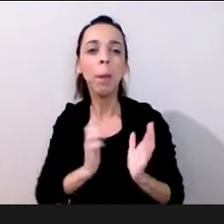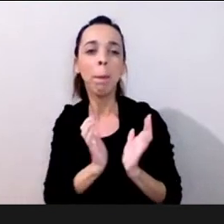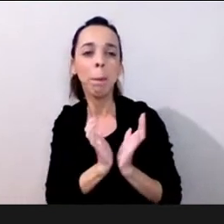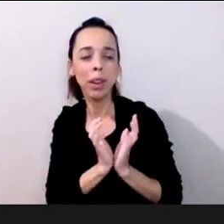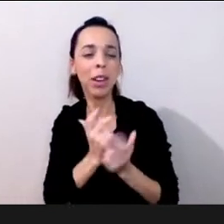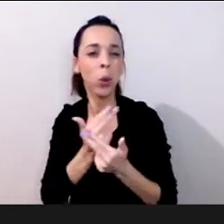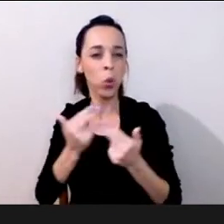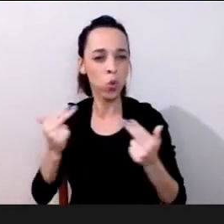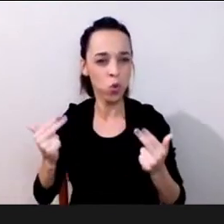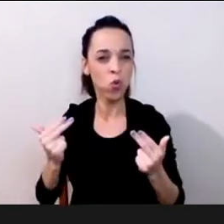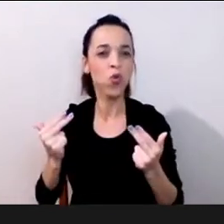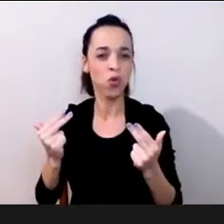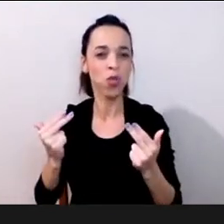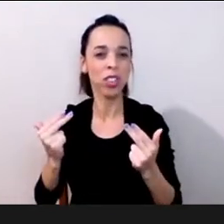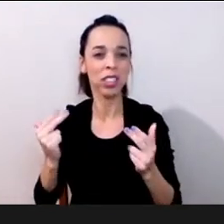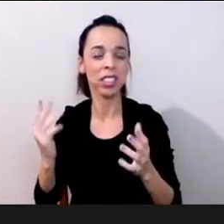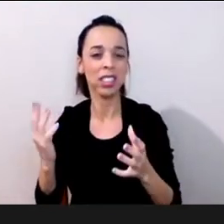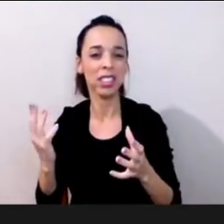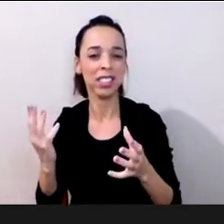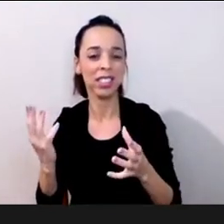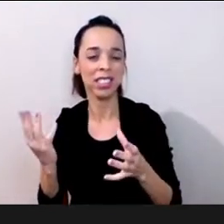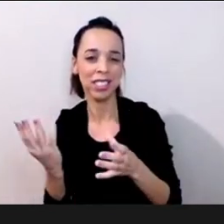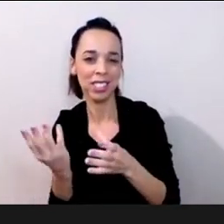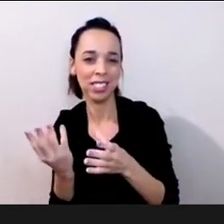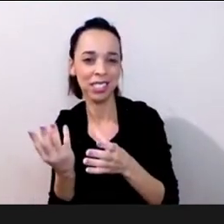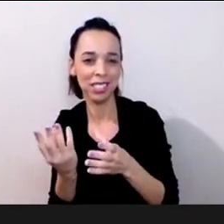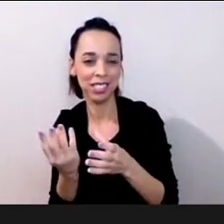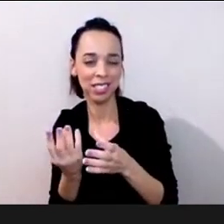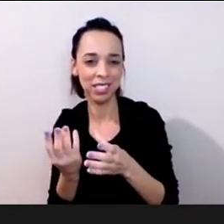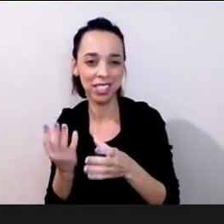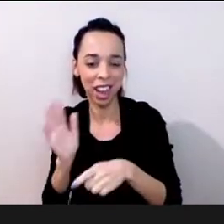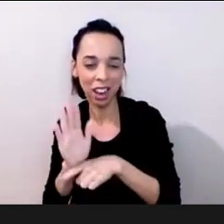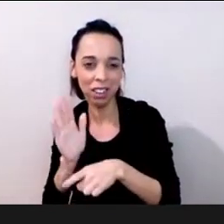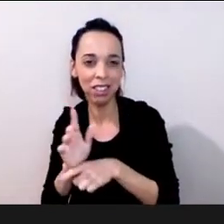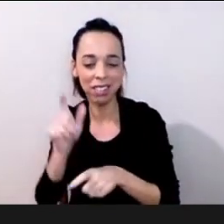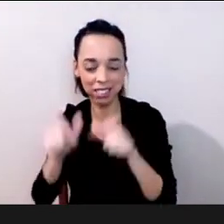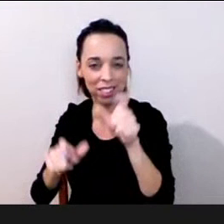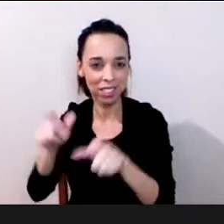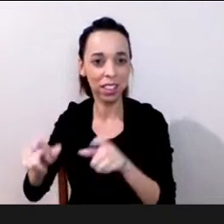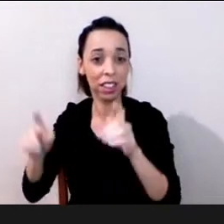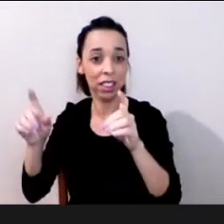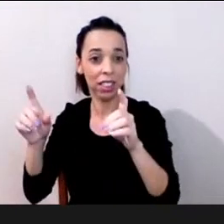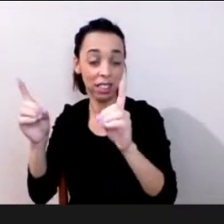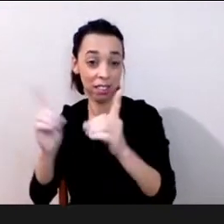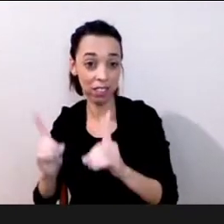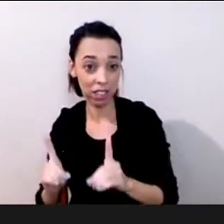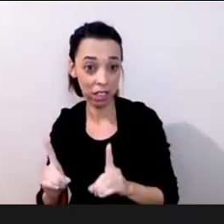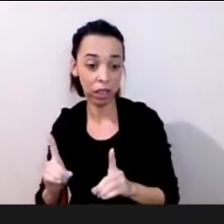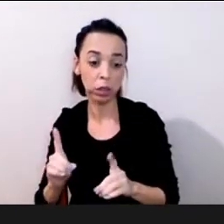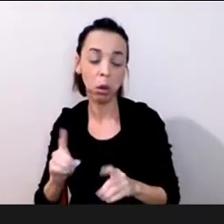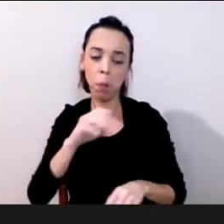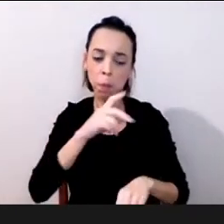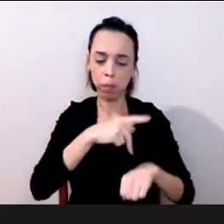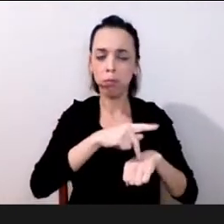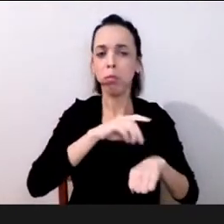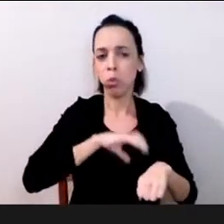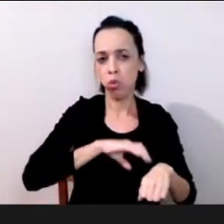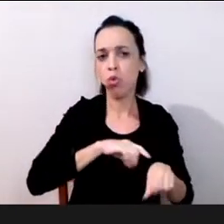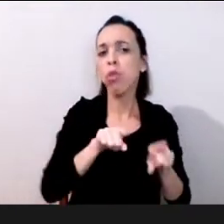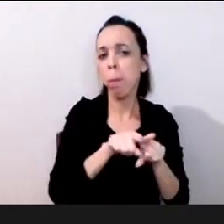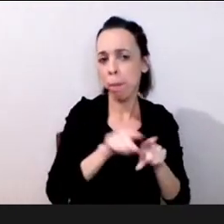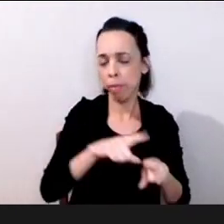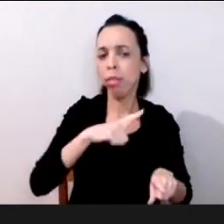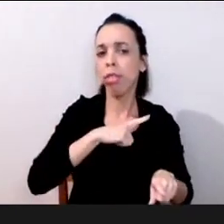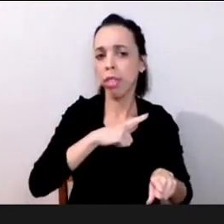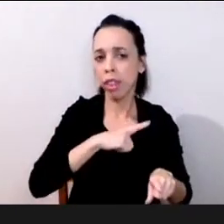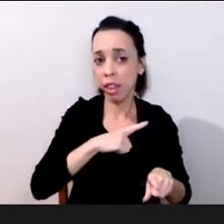essas instituições não acabaram essas instituições continuam mas em lugar de trabalharem com os alunos na instituição